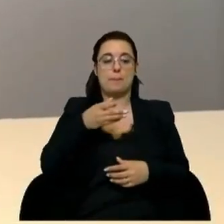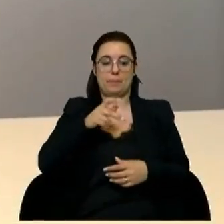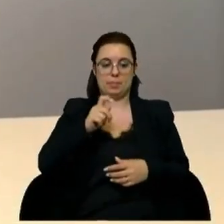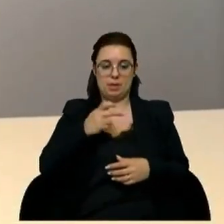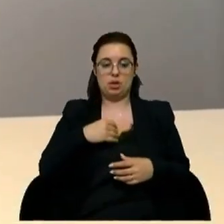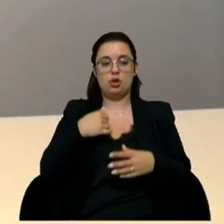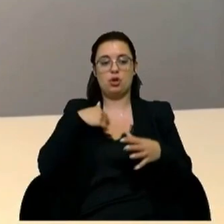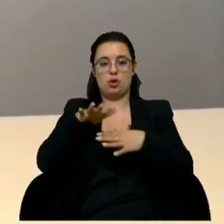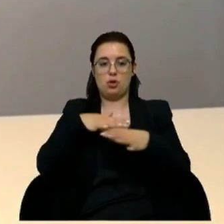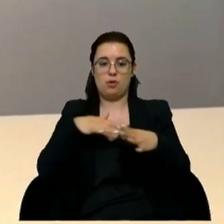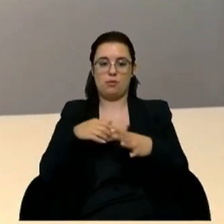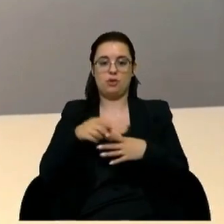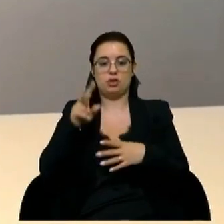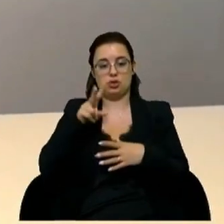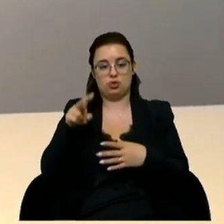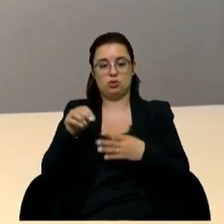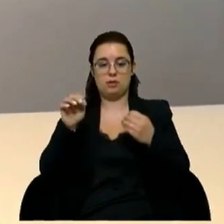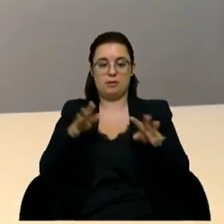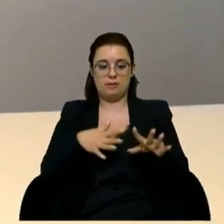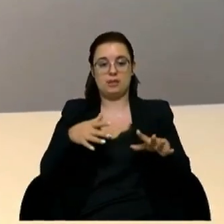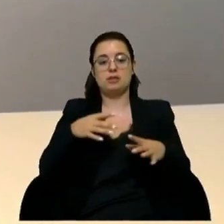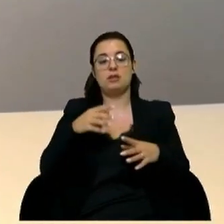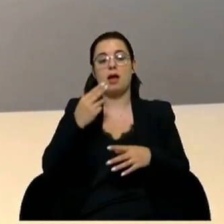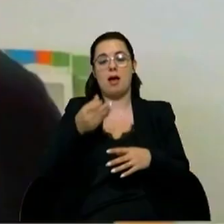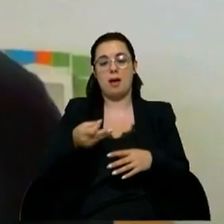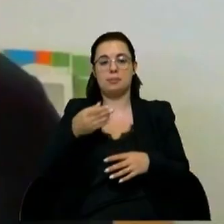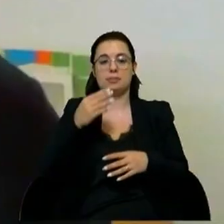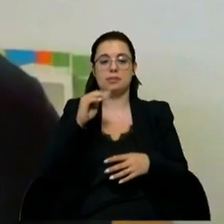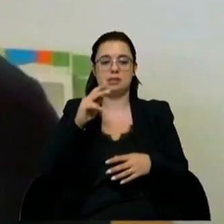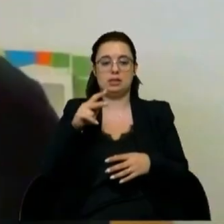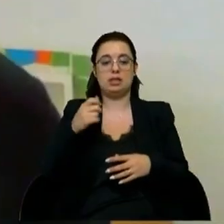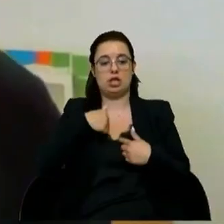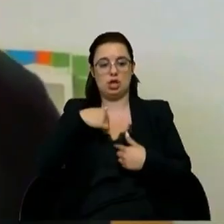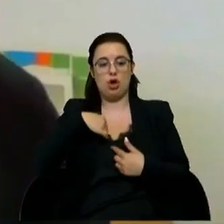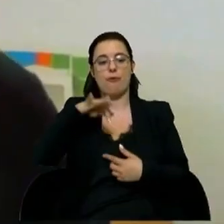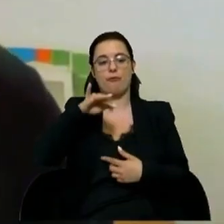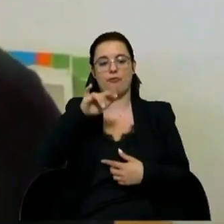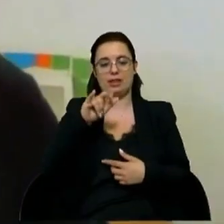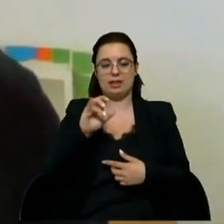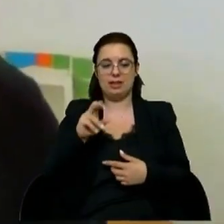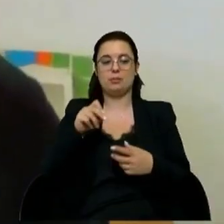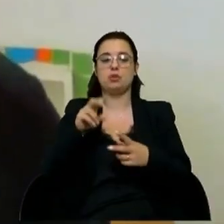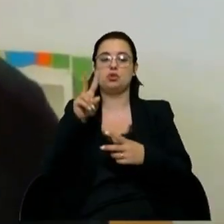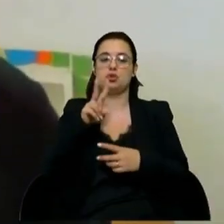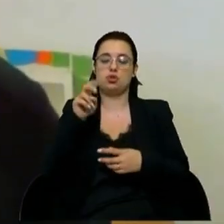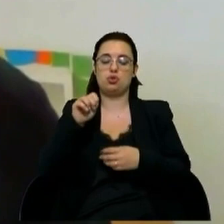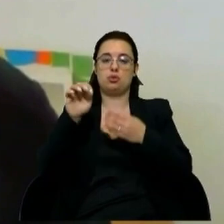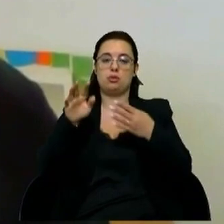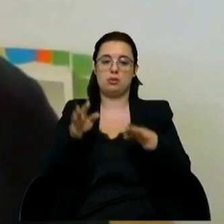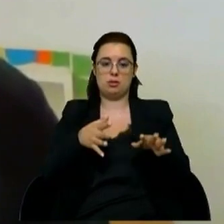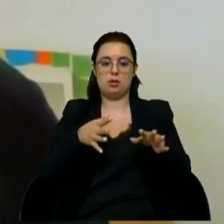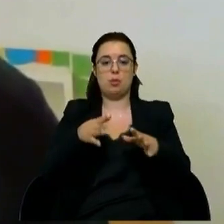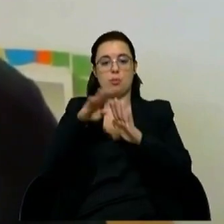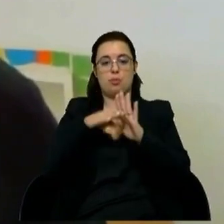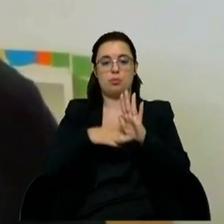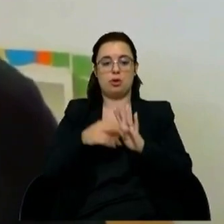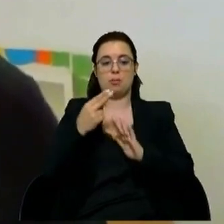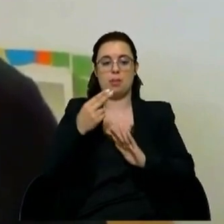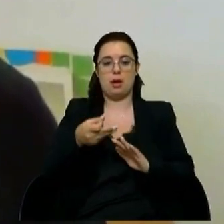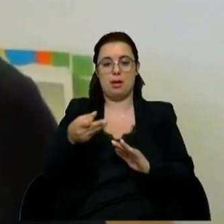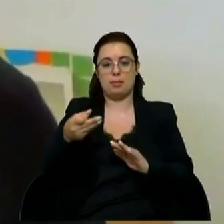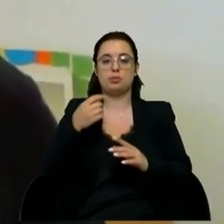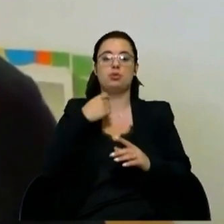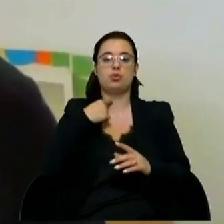turma clave do Upskill da 2ª edição do programa Upskill. Sou o Filipe, sou aluno da 2ª edição do programa Upskill